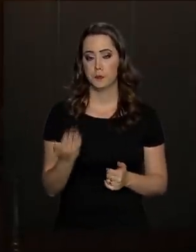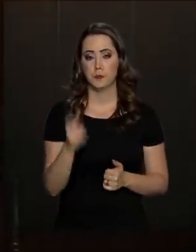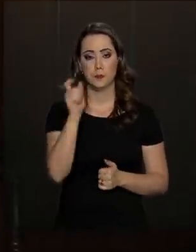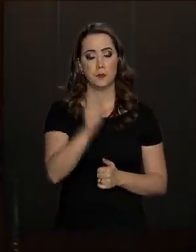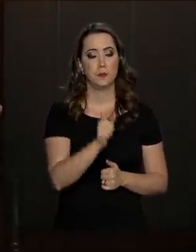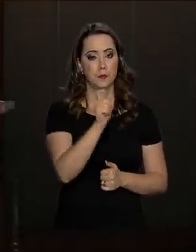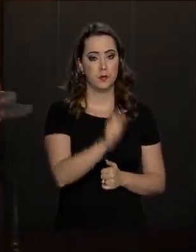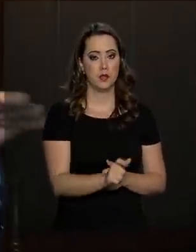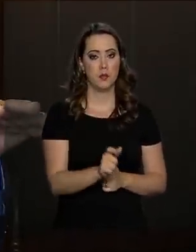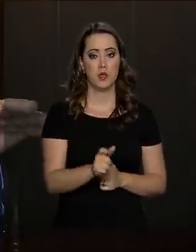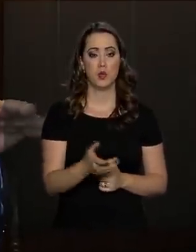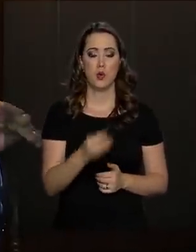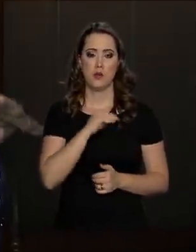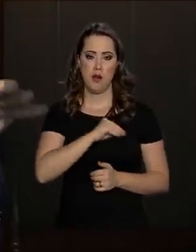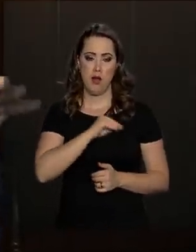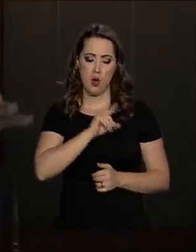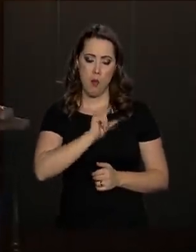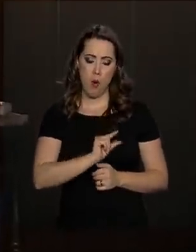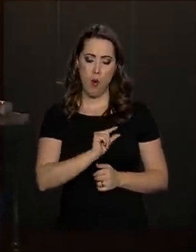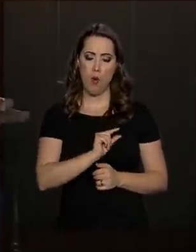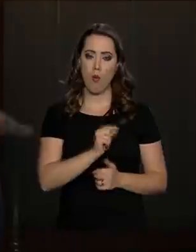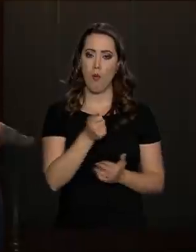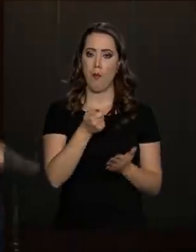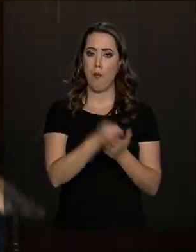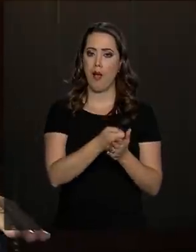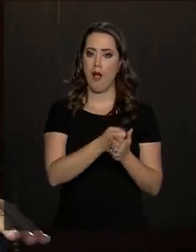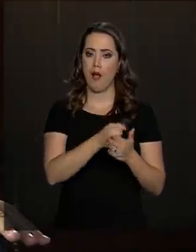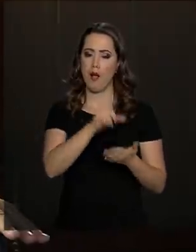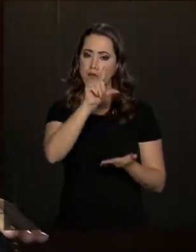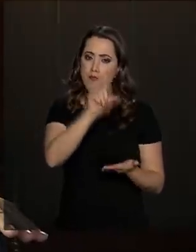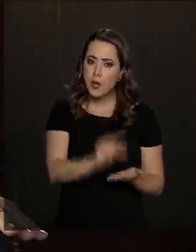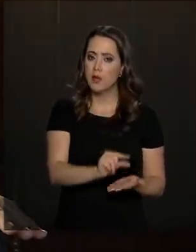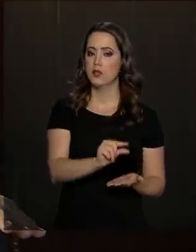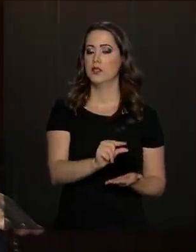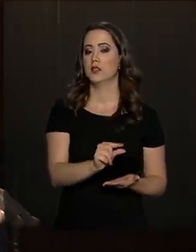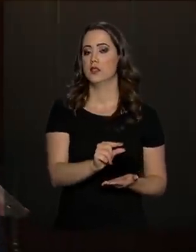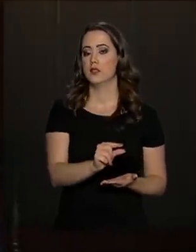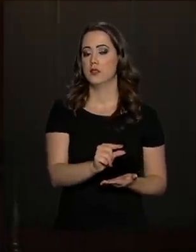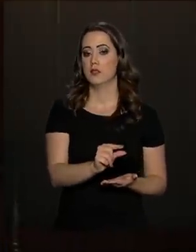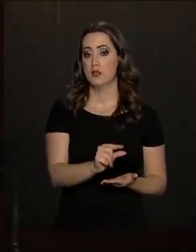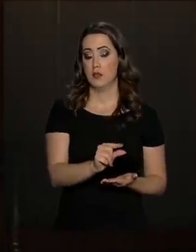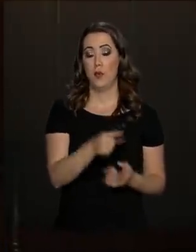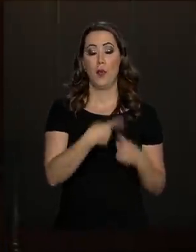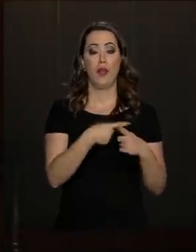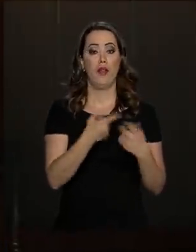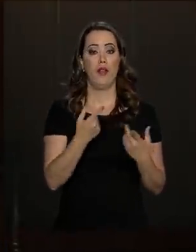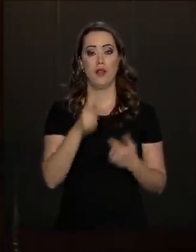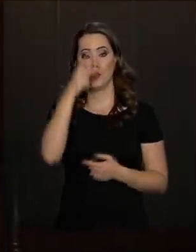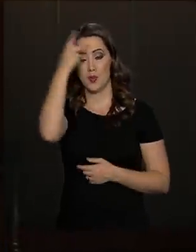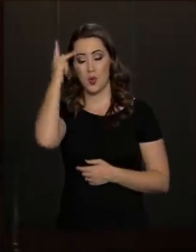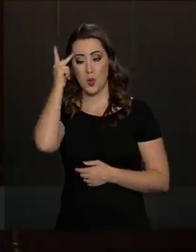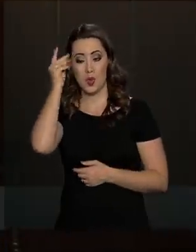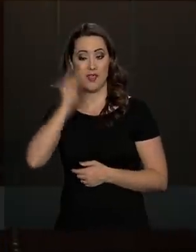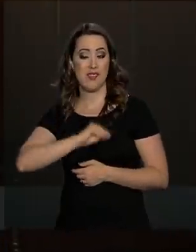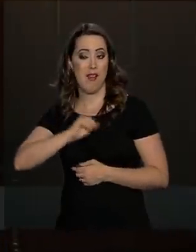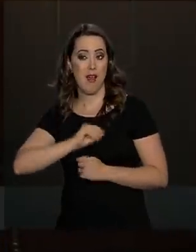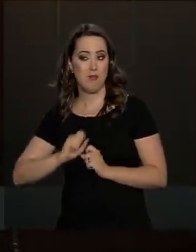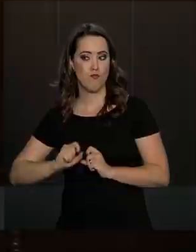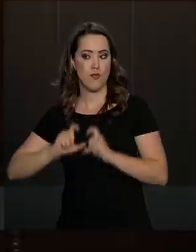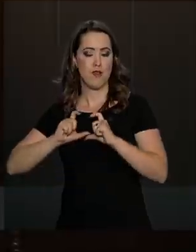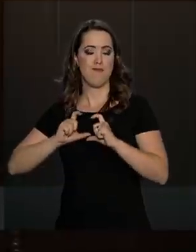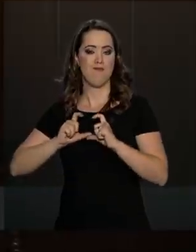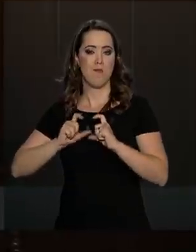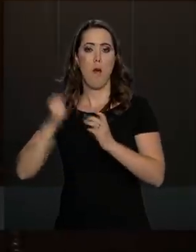quem ganha menos está pagando ainda menos. E justamente quem ganha mais está